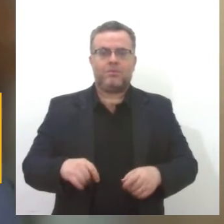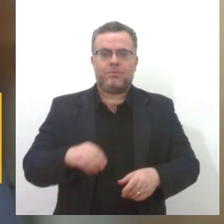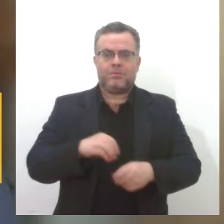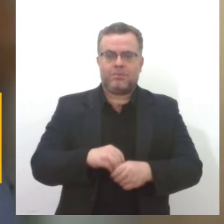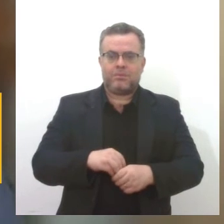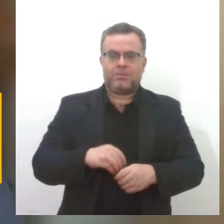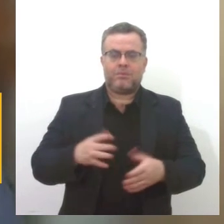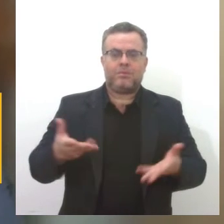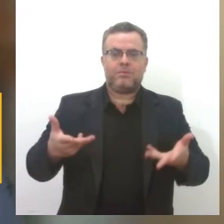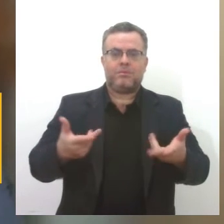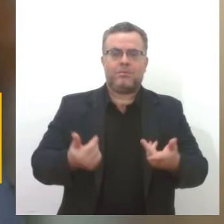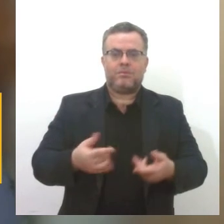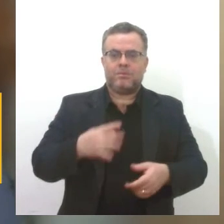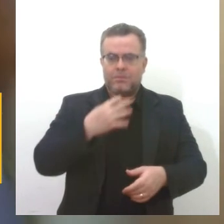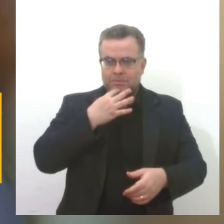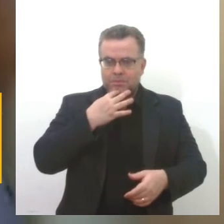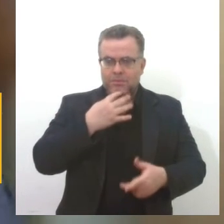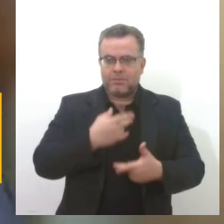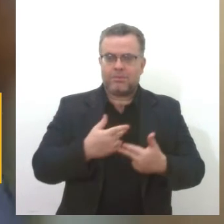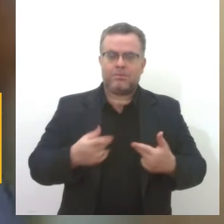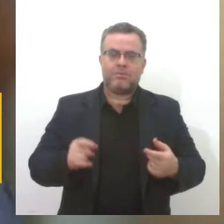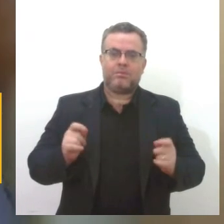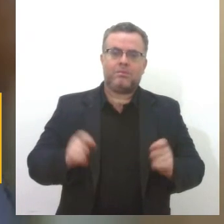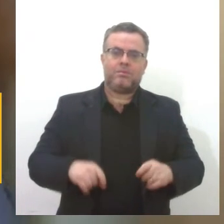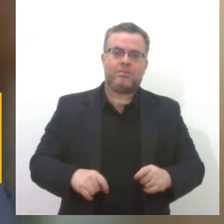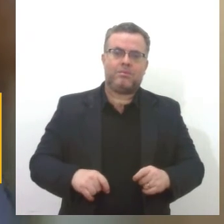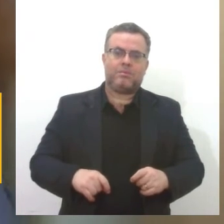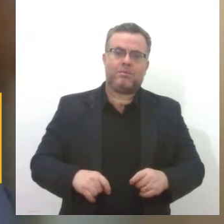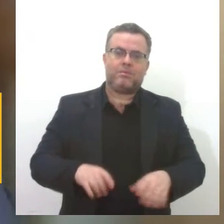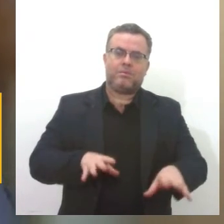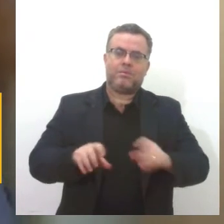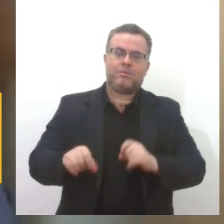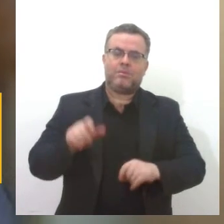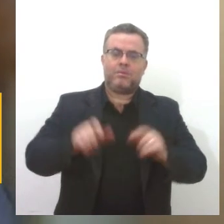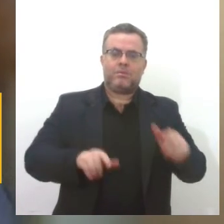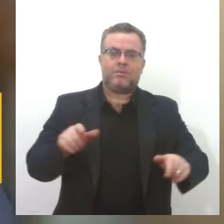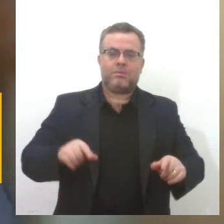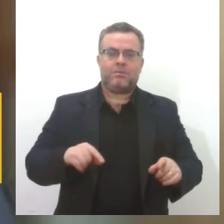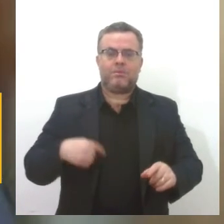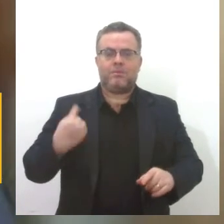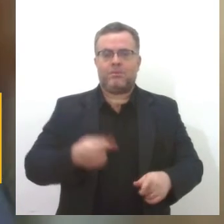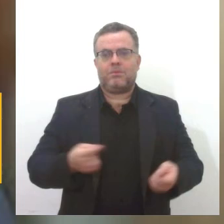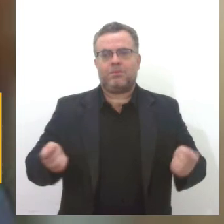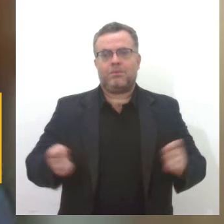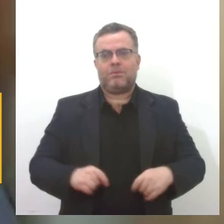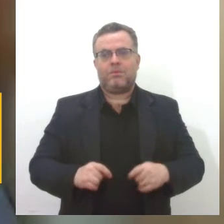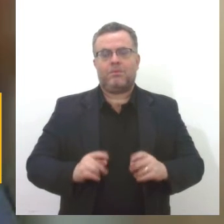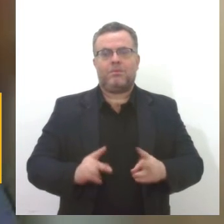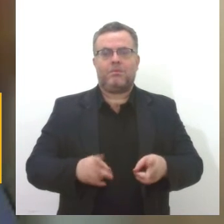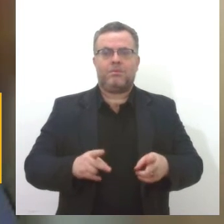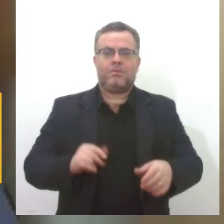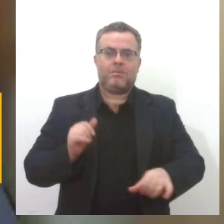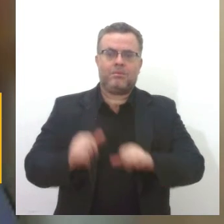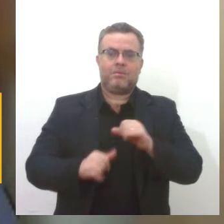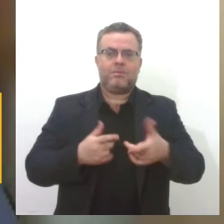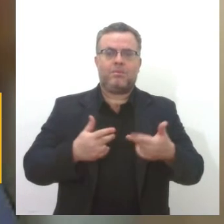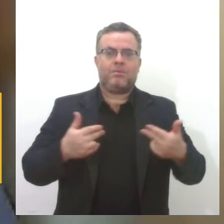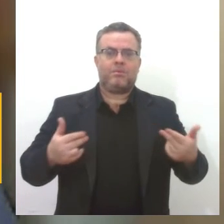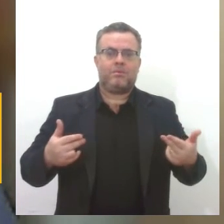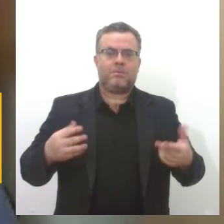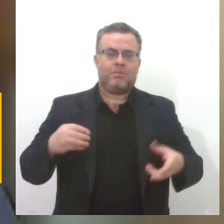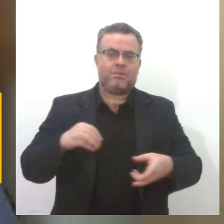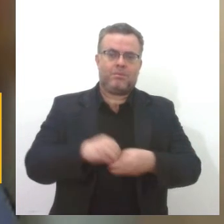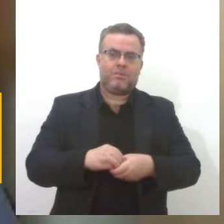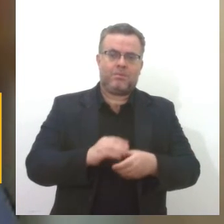habilidades, seus conhecimentos dentro das suas formações, e o que a gente pode fazer de mudanças dentro dessa linha de trabalho,